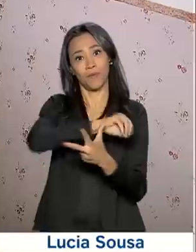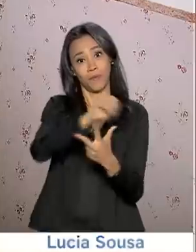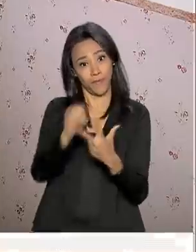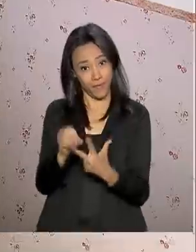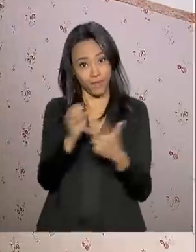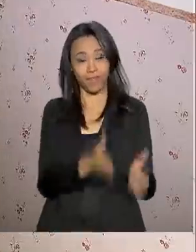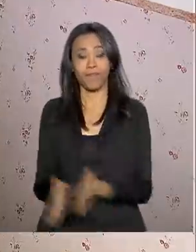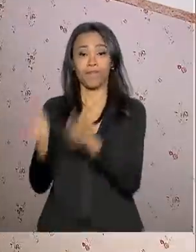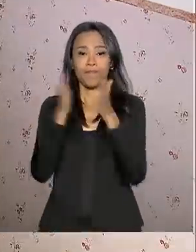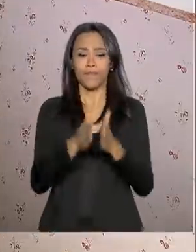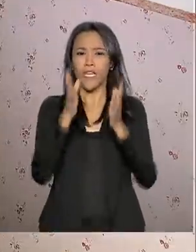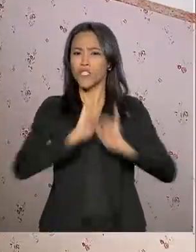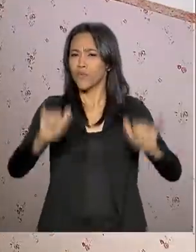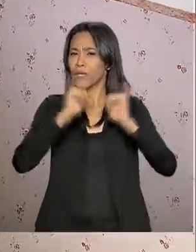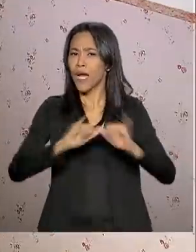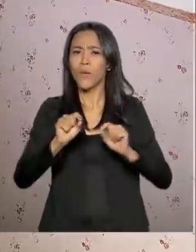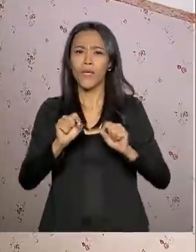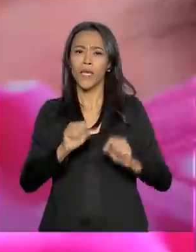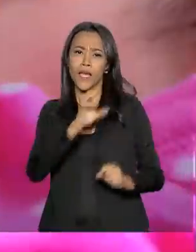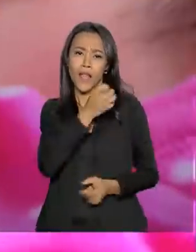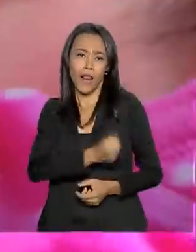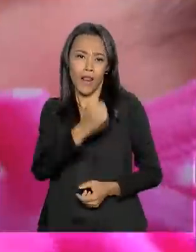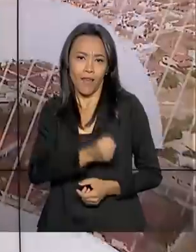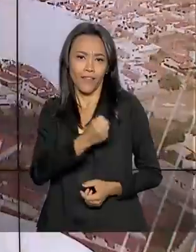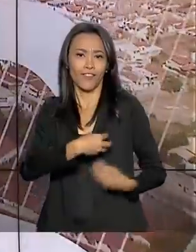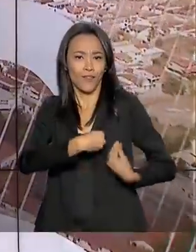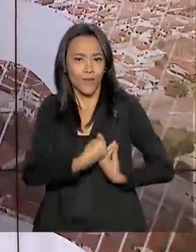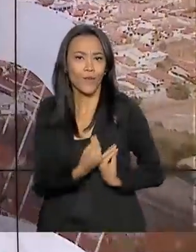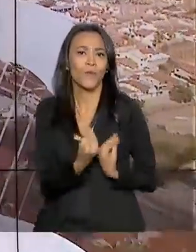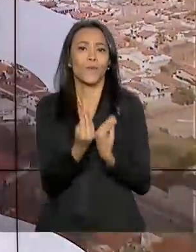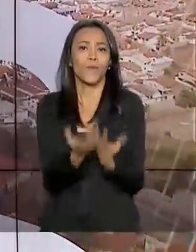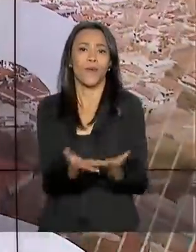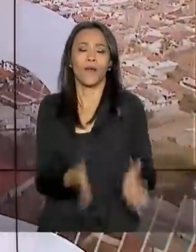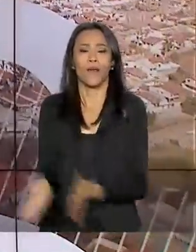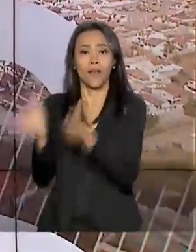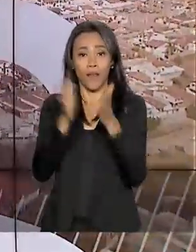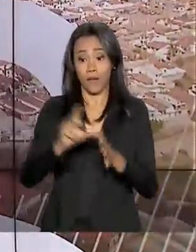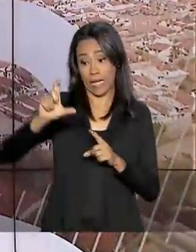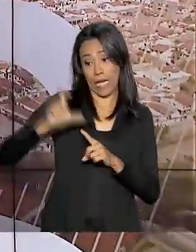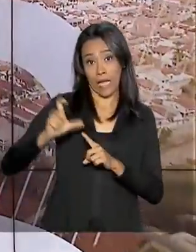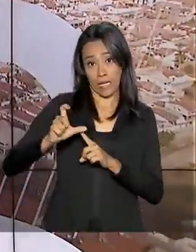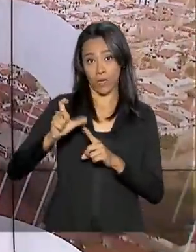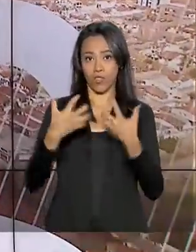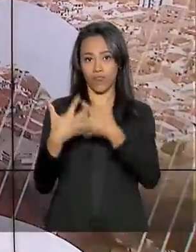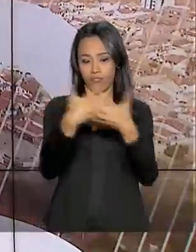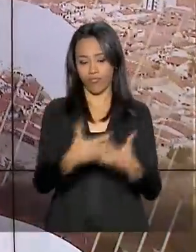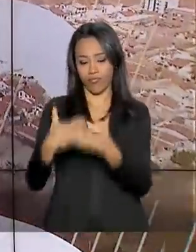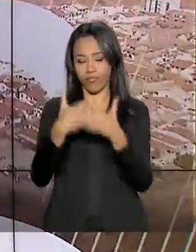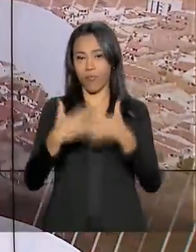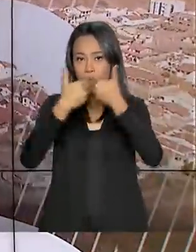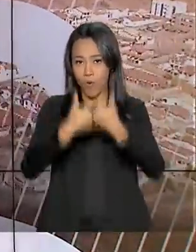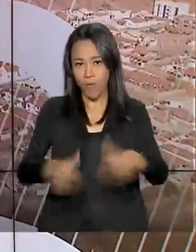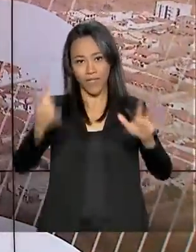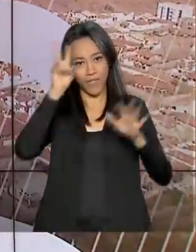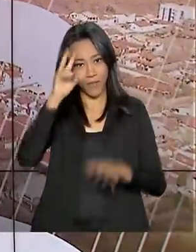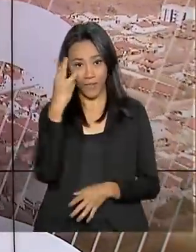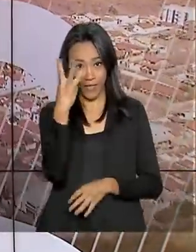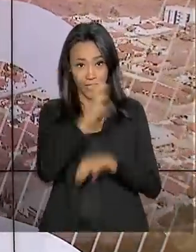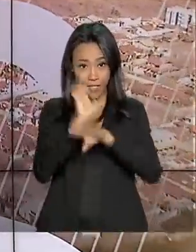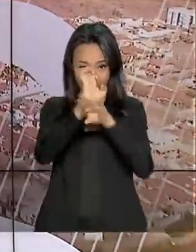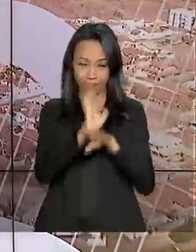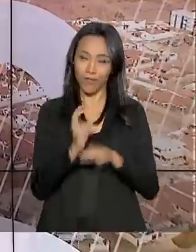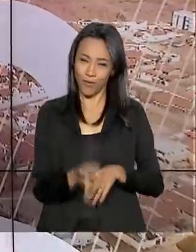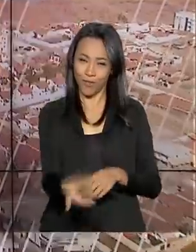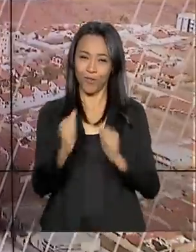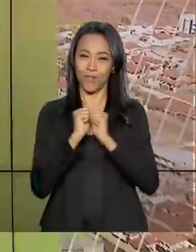Campanha quer incentivar doação de leite materno. Cartão caminhoneiro entra em vigor na segunda-feira, em três estados. Fique com a